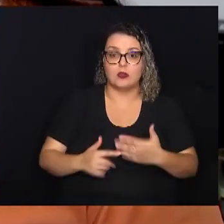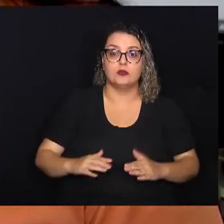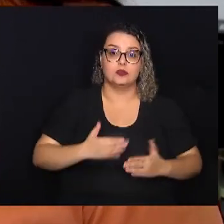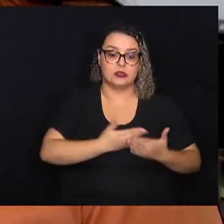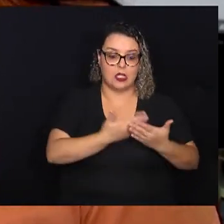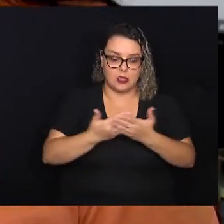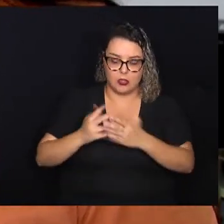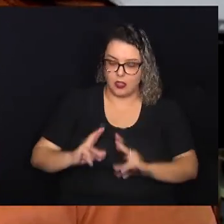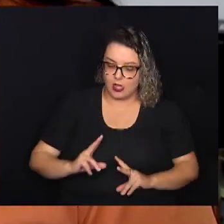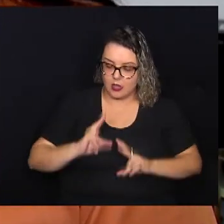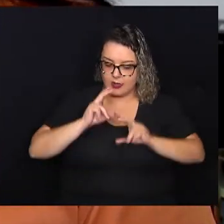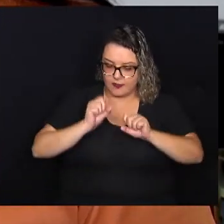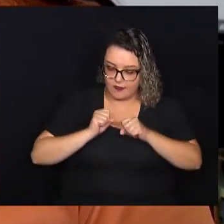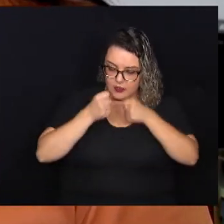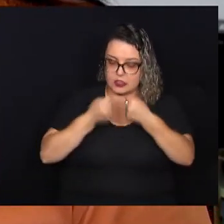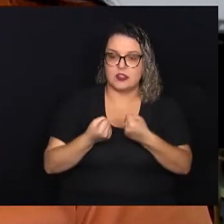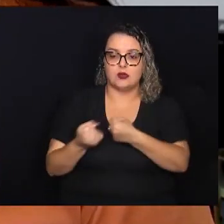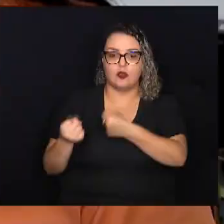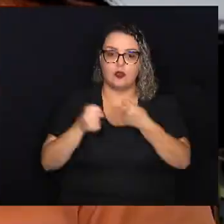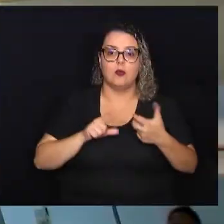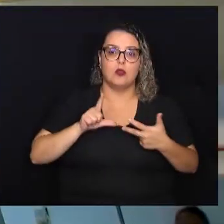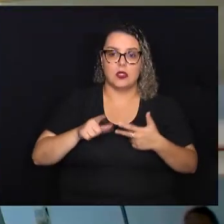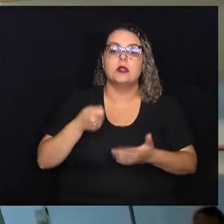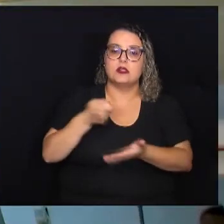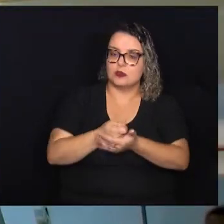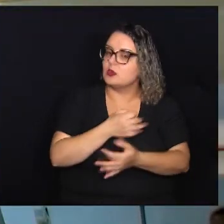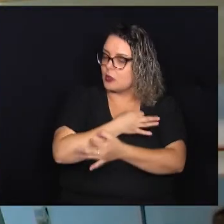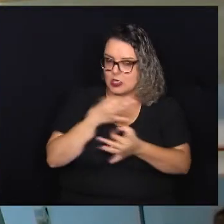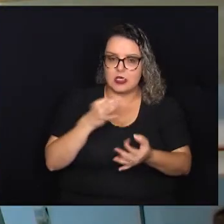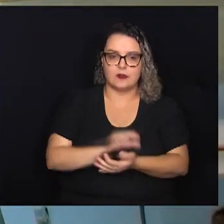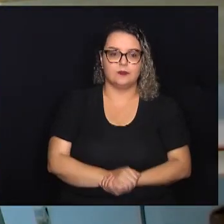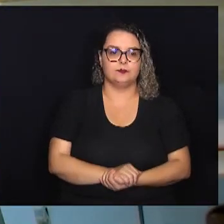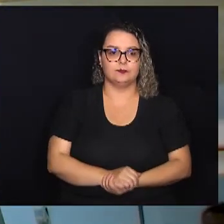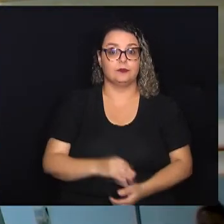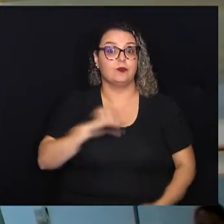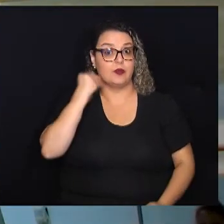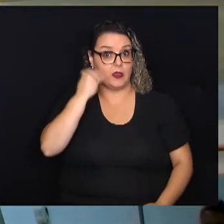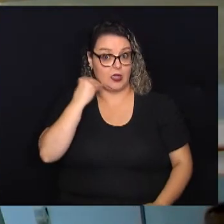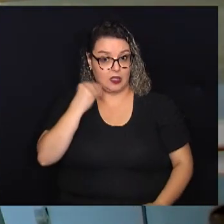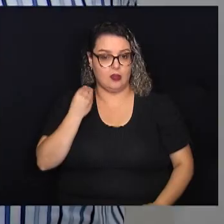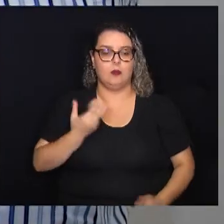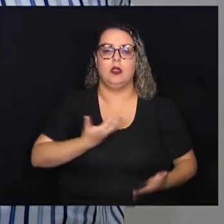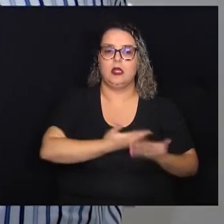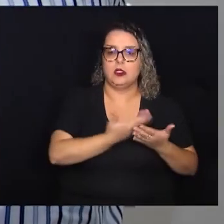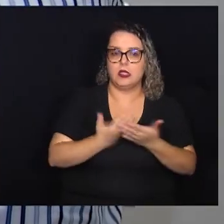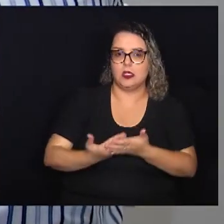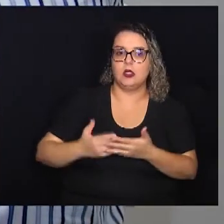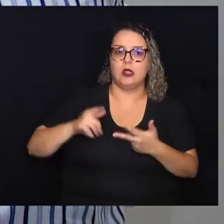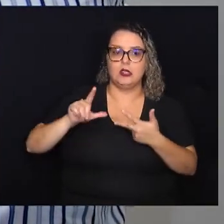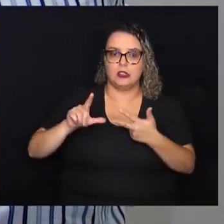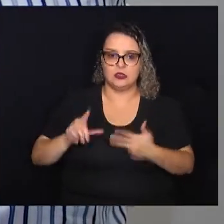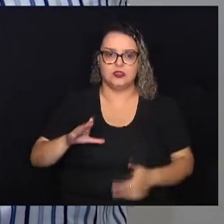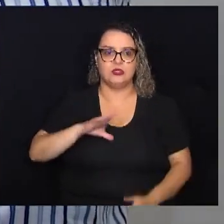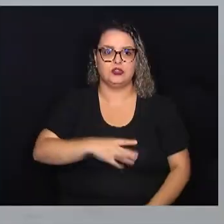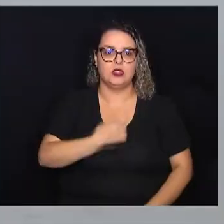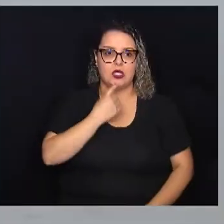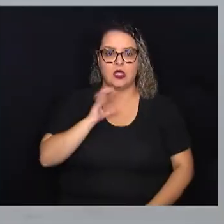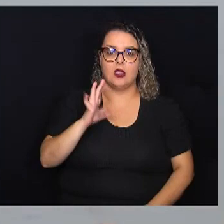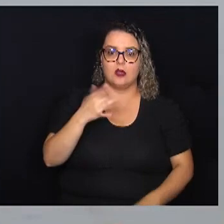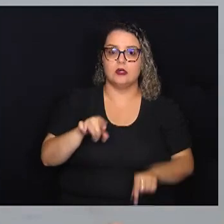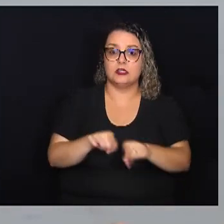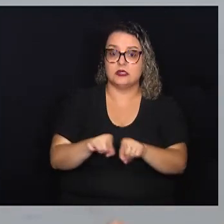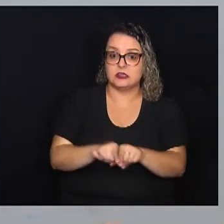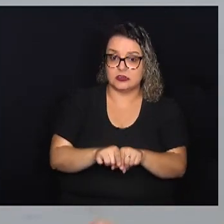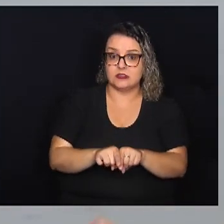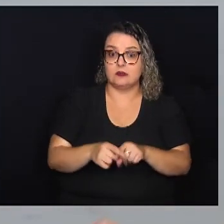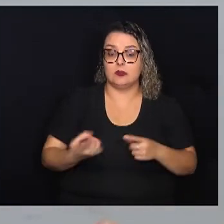fortalecer o poder legislativo, vem sendo cumprido com excelência. A experiência da Escola Legislativa de Campinas acontece também pela